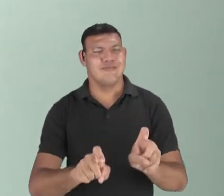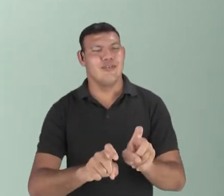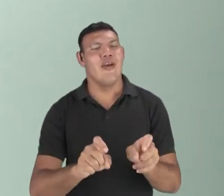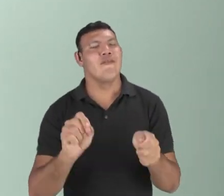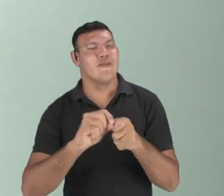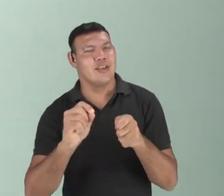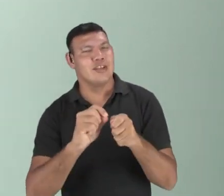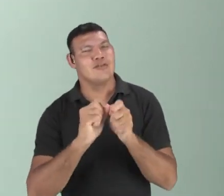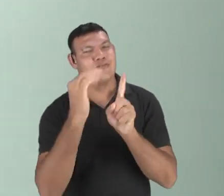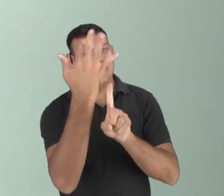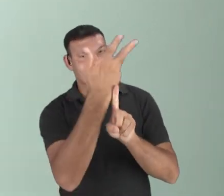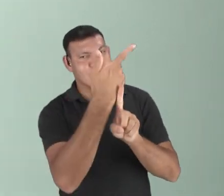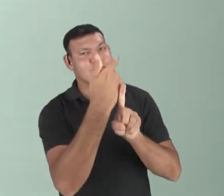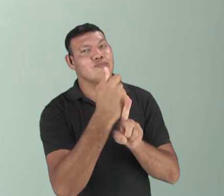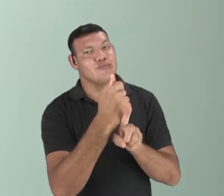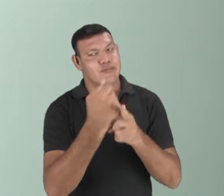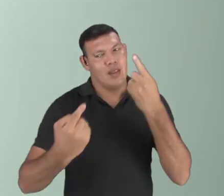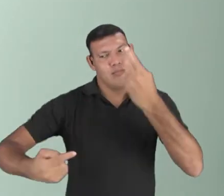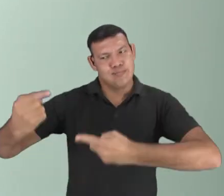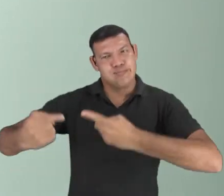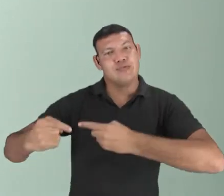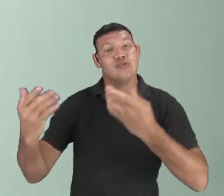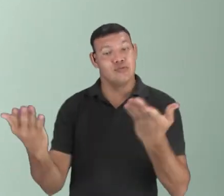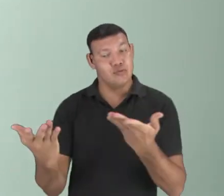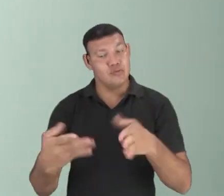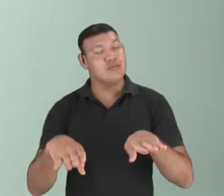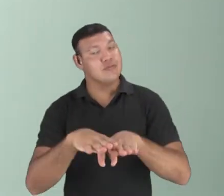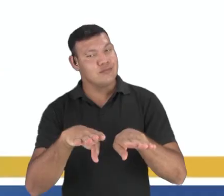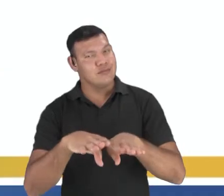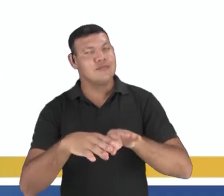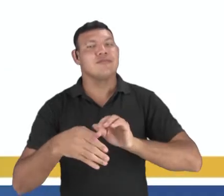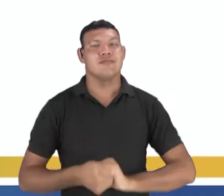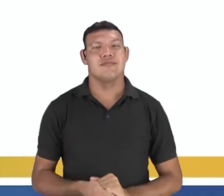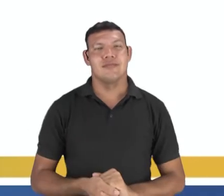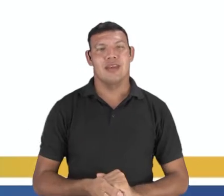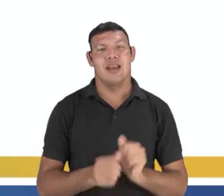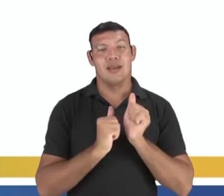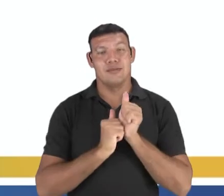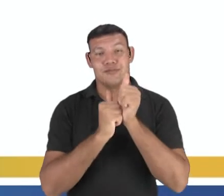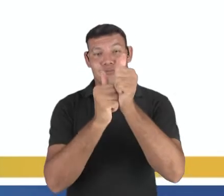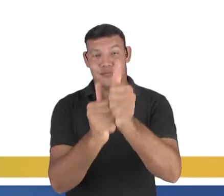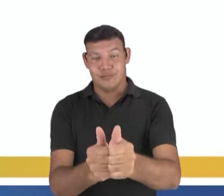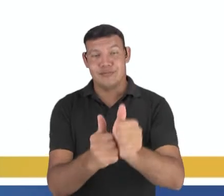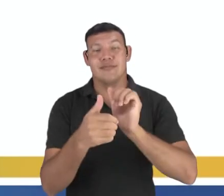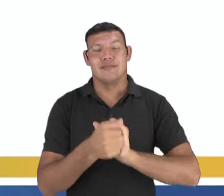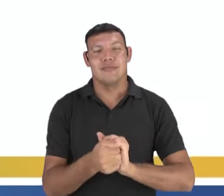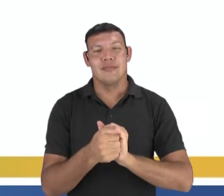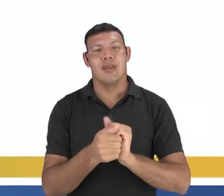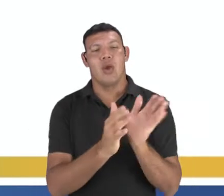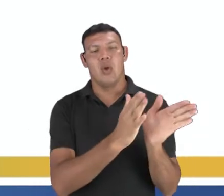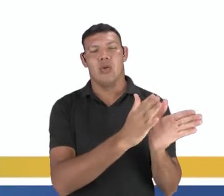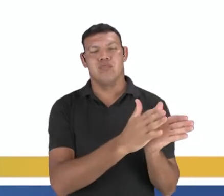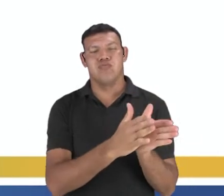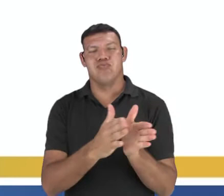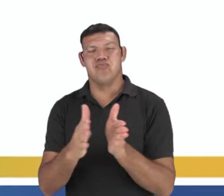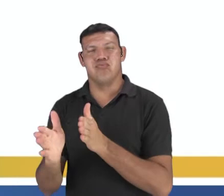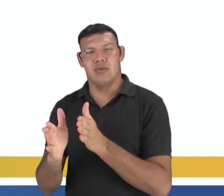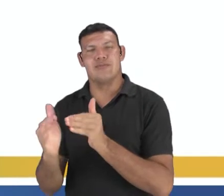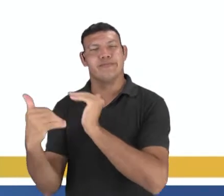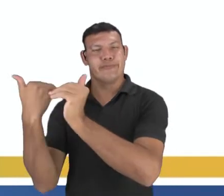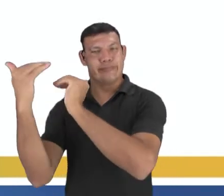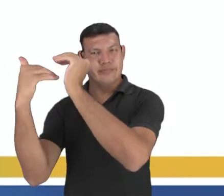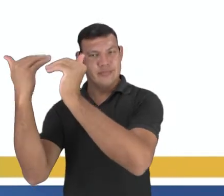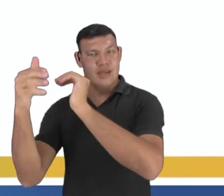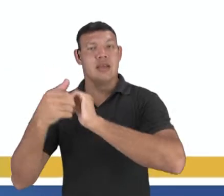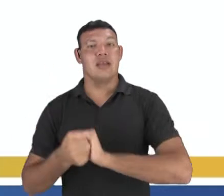de arte. Mas isso a gente vai discutir na aula de hoje também. Acompanhe lá comigo então esse processo de evolução. Primeiro nós